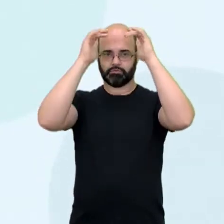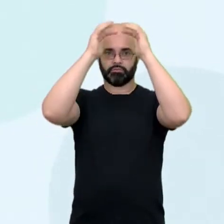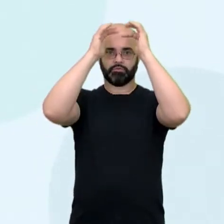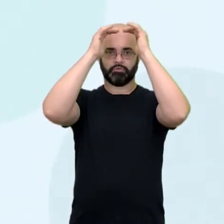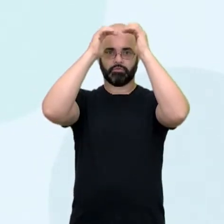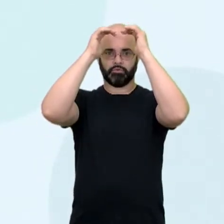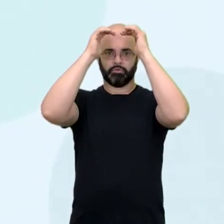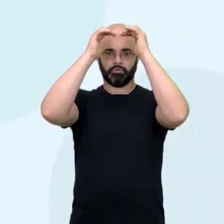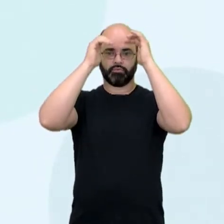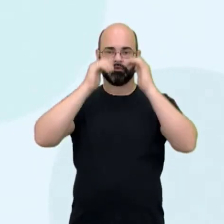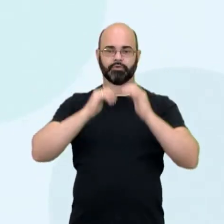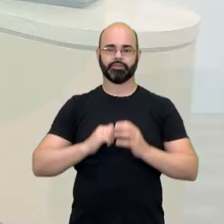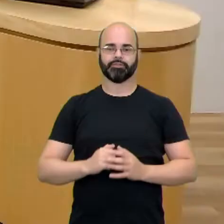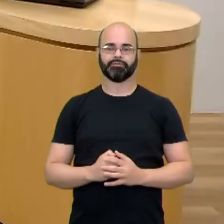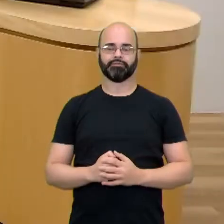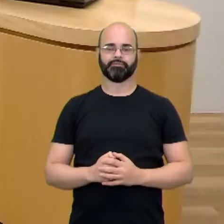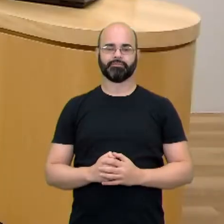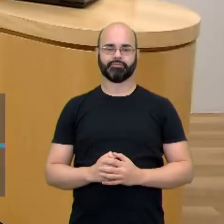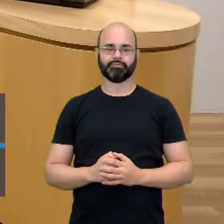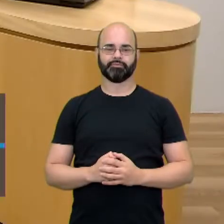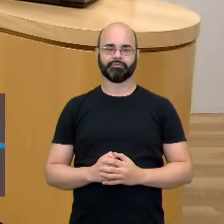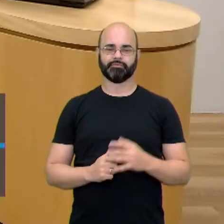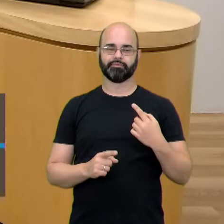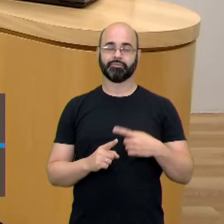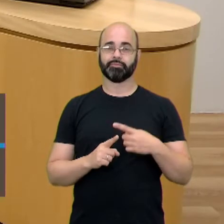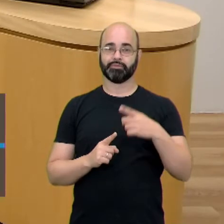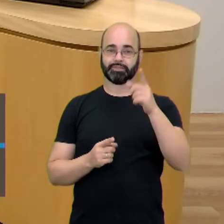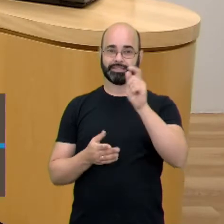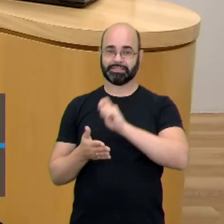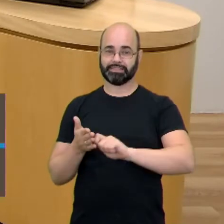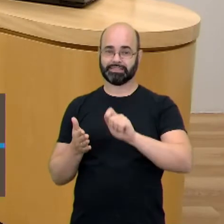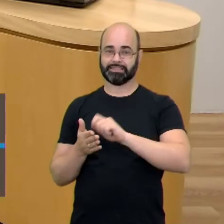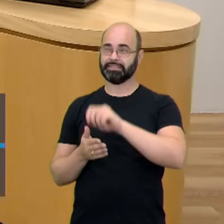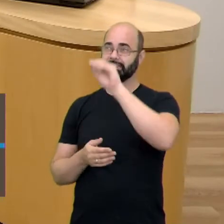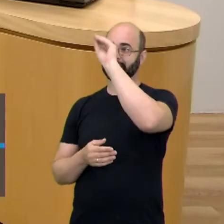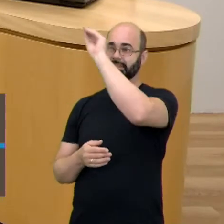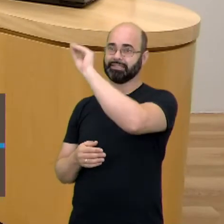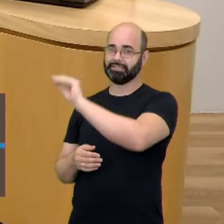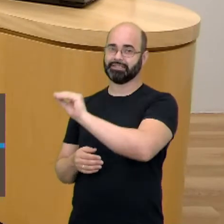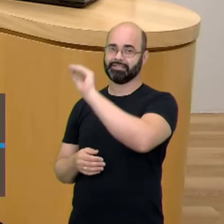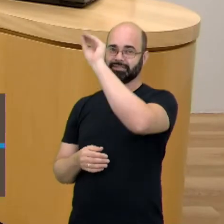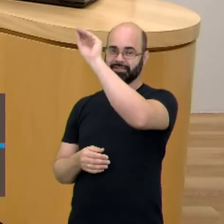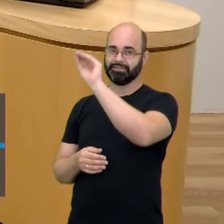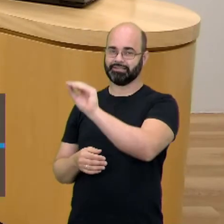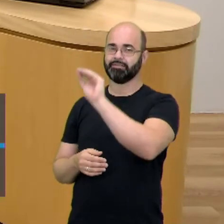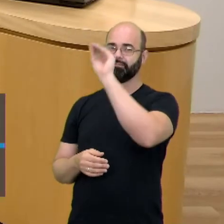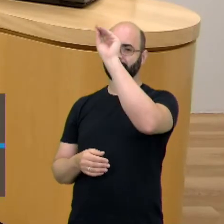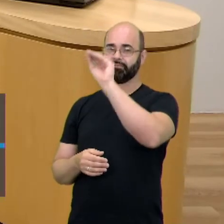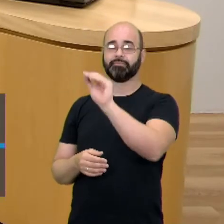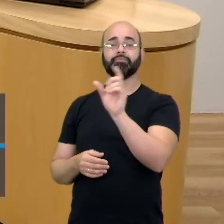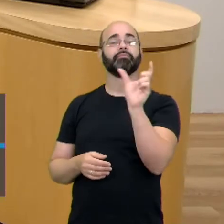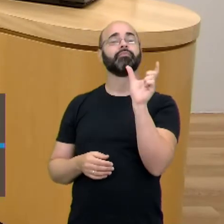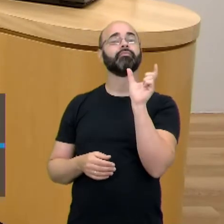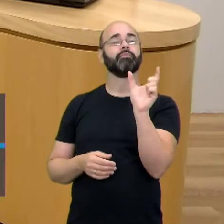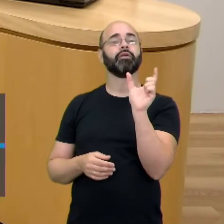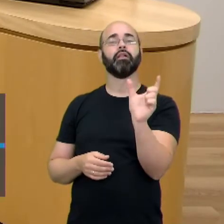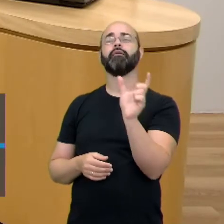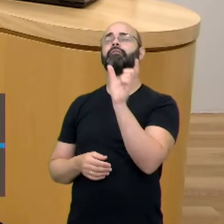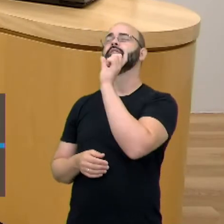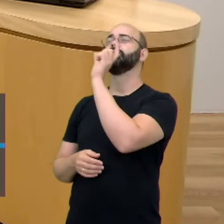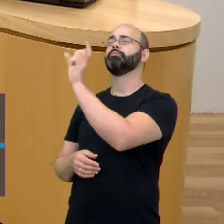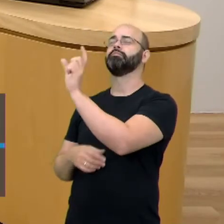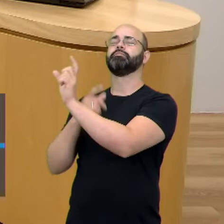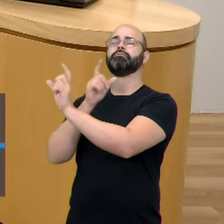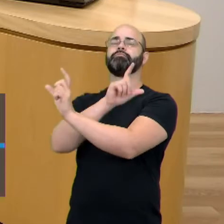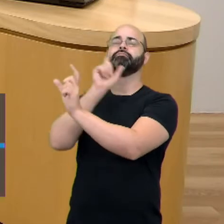de fato. Porque quando você escreve, você precisa decodificar palavras para que